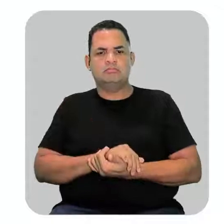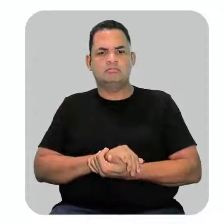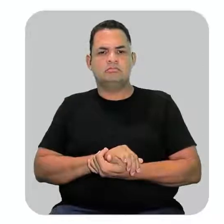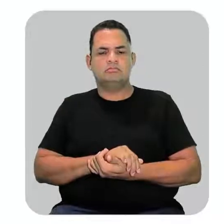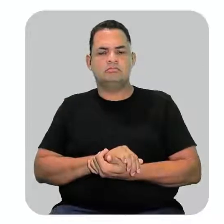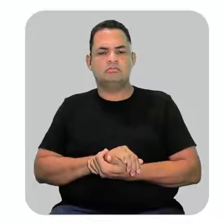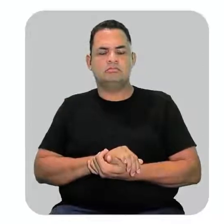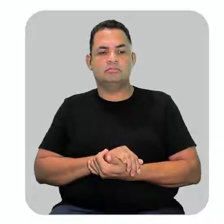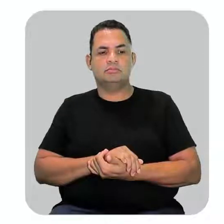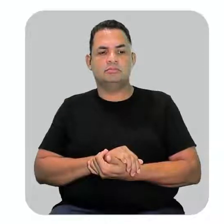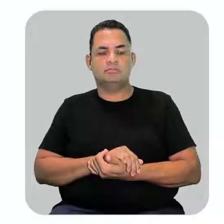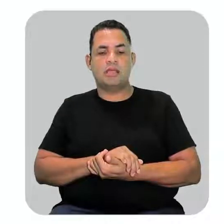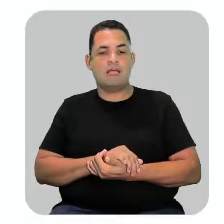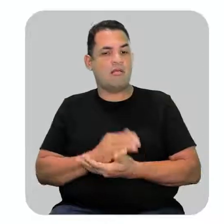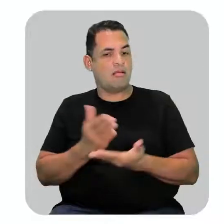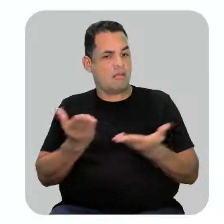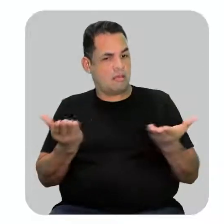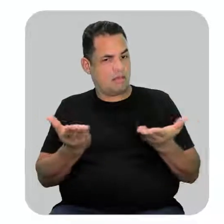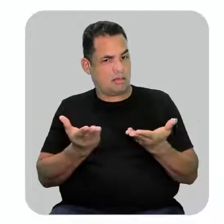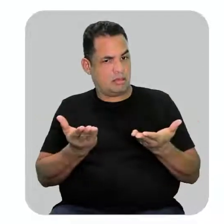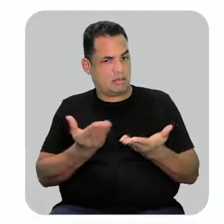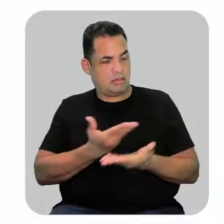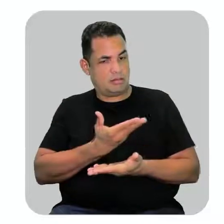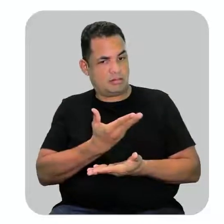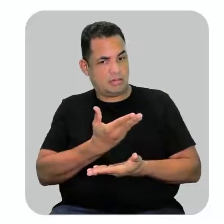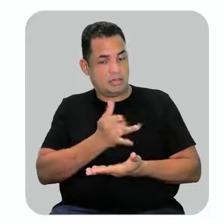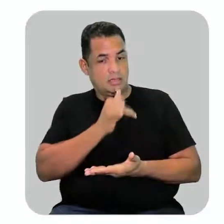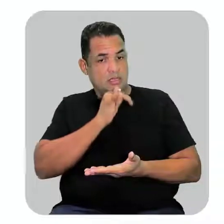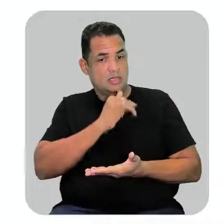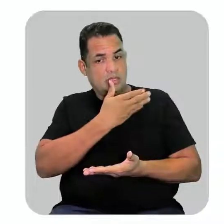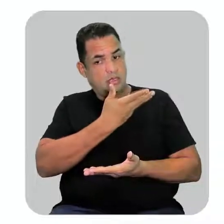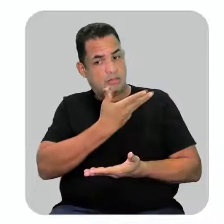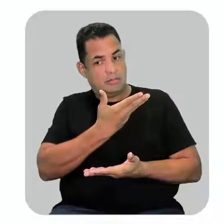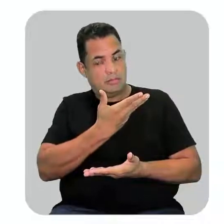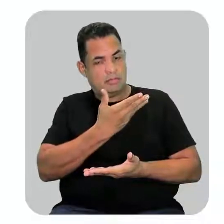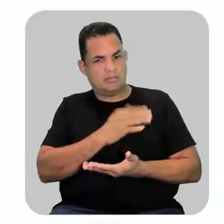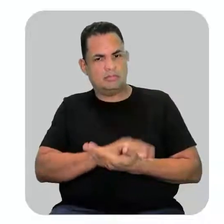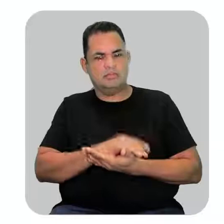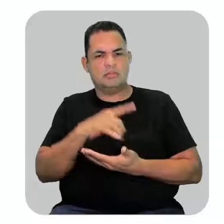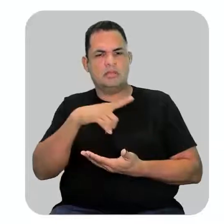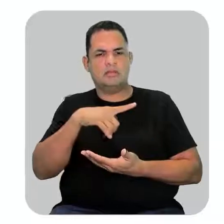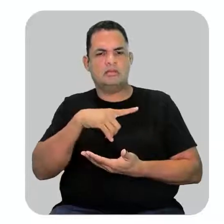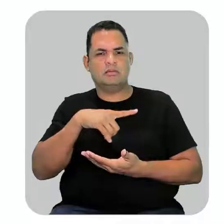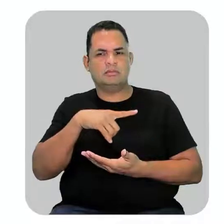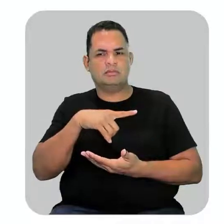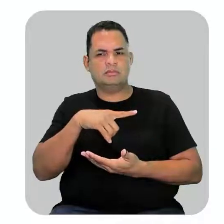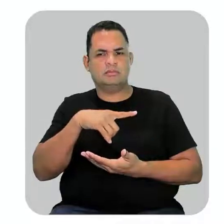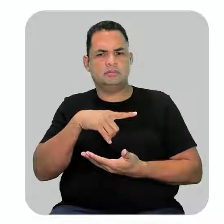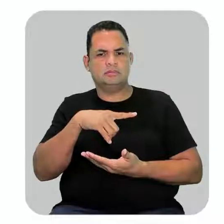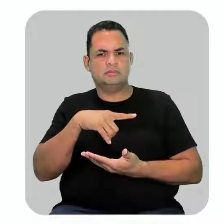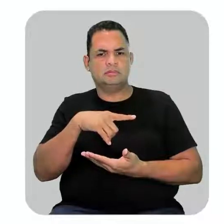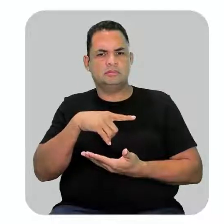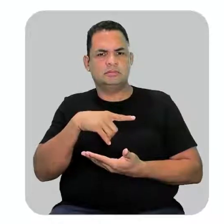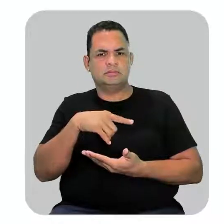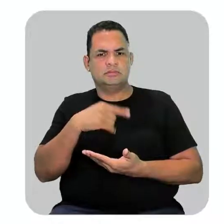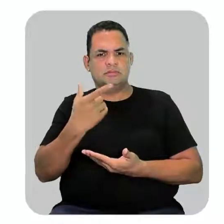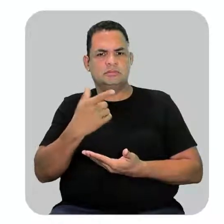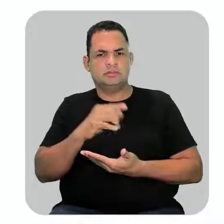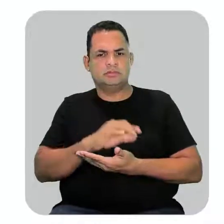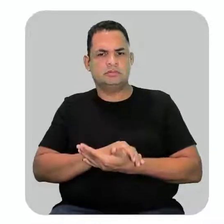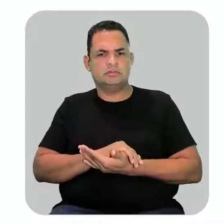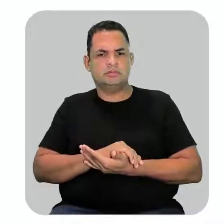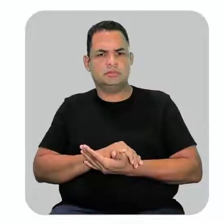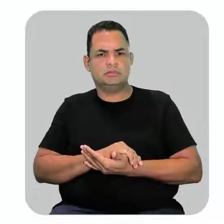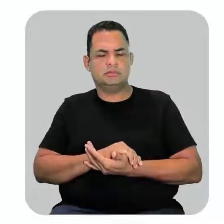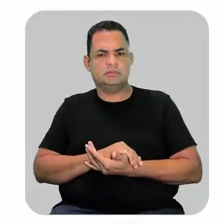Só que, nesse caso aqui, nós decidimos que a cadeia principal vai ser essa